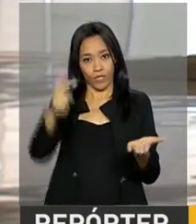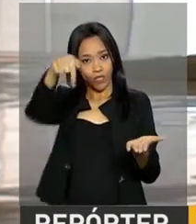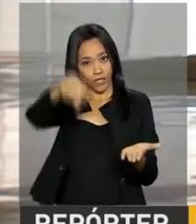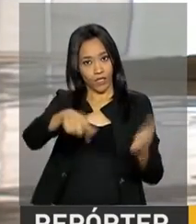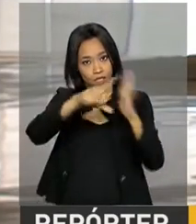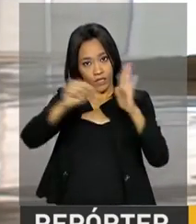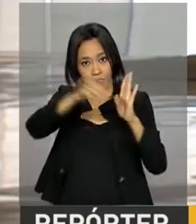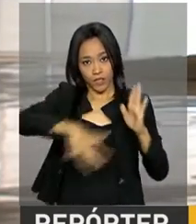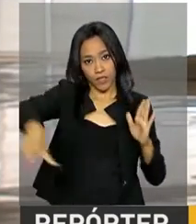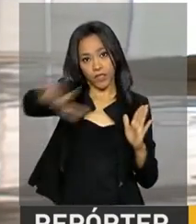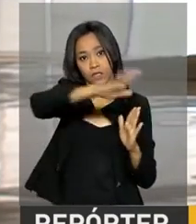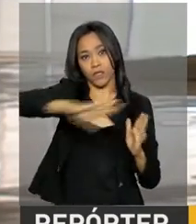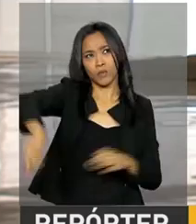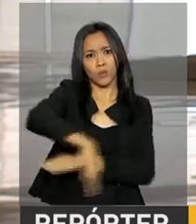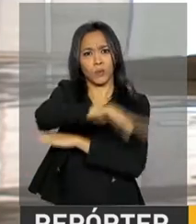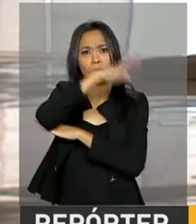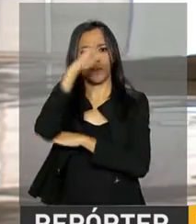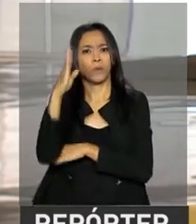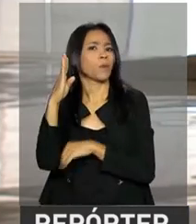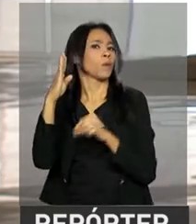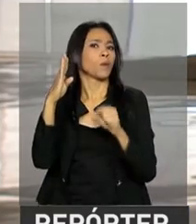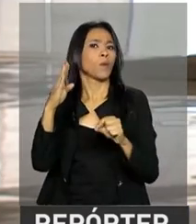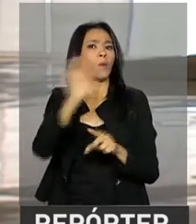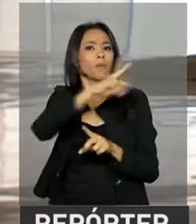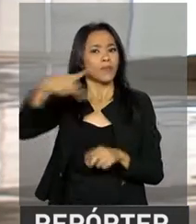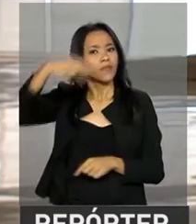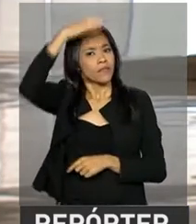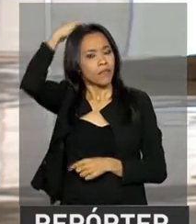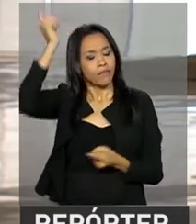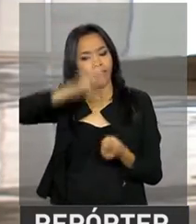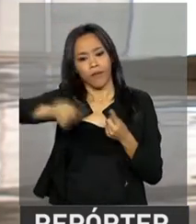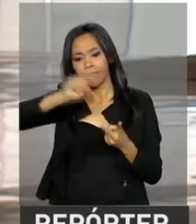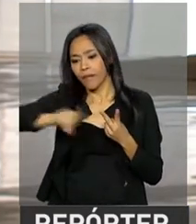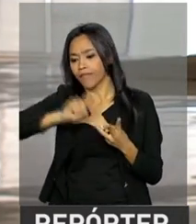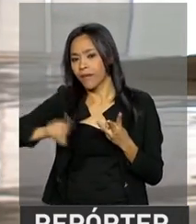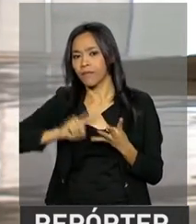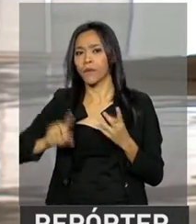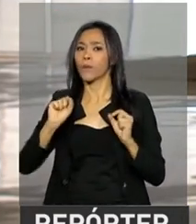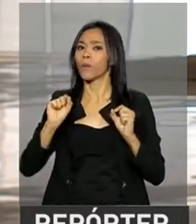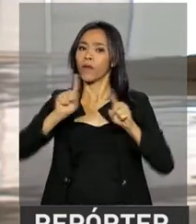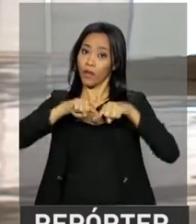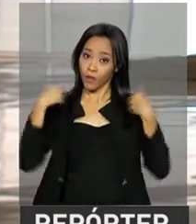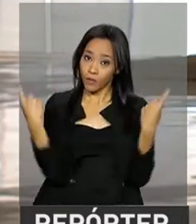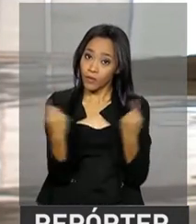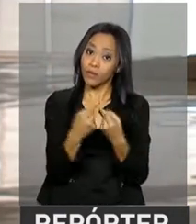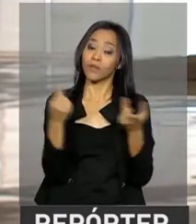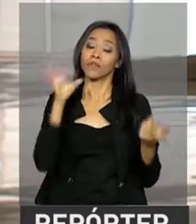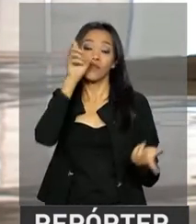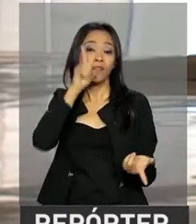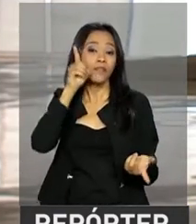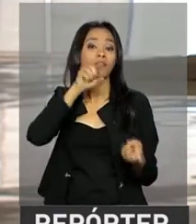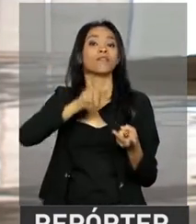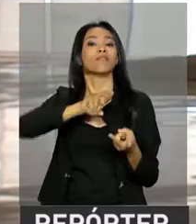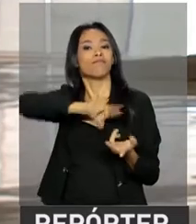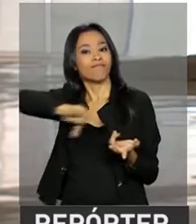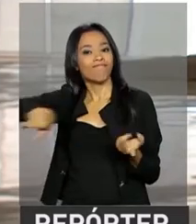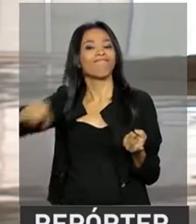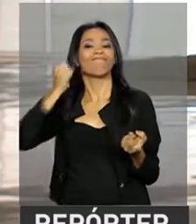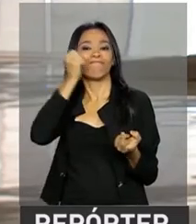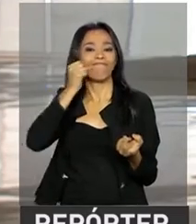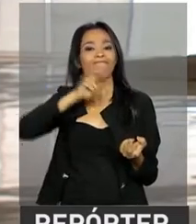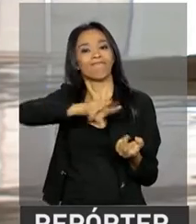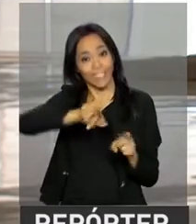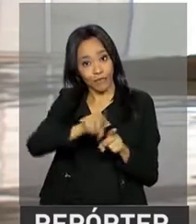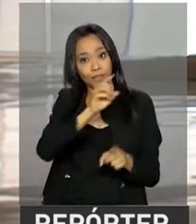do Planalto, ao longo do dia, o presidente Michel Temer tem várias reuniões com parlamentares e ministros. Às